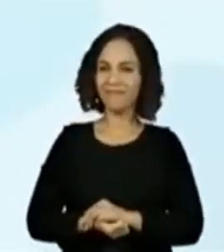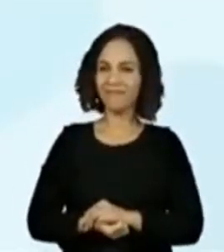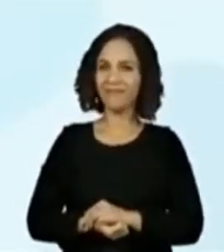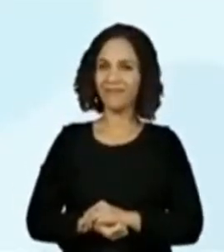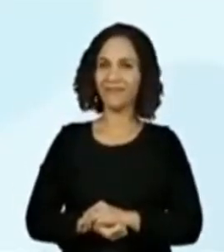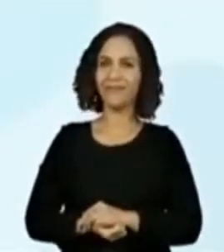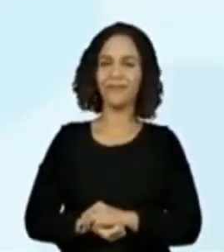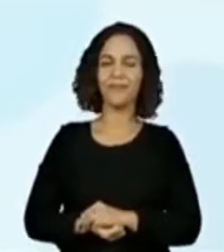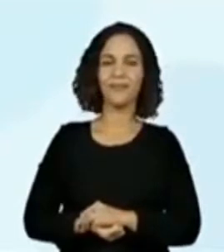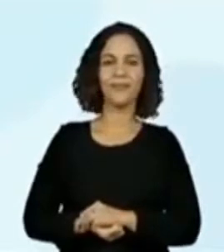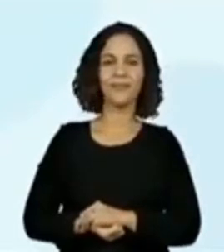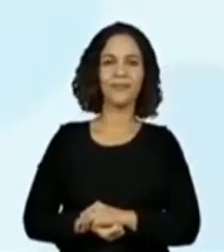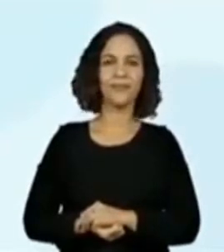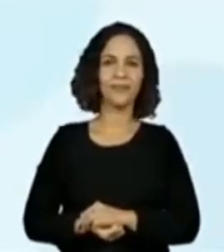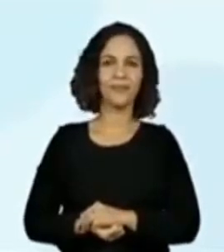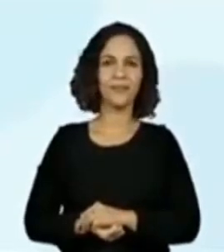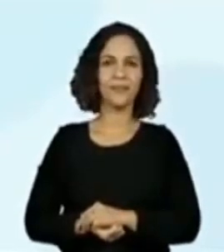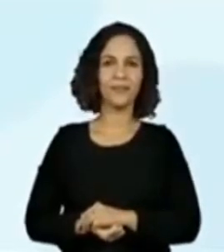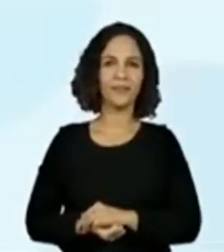Amigos.